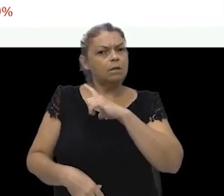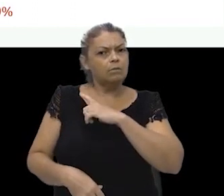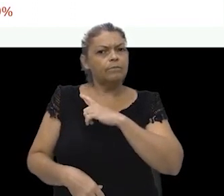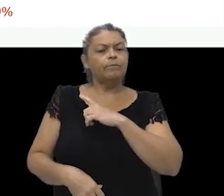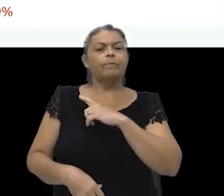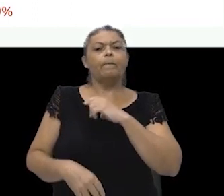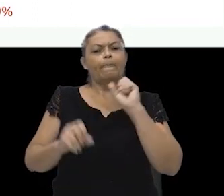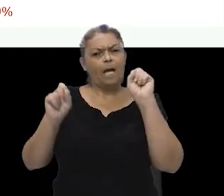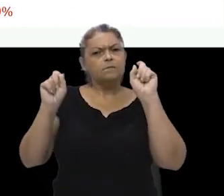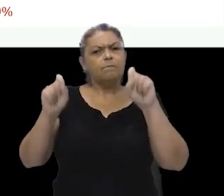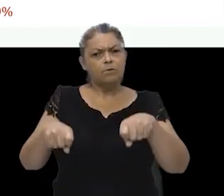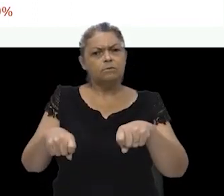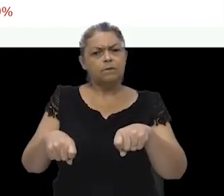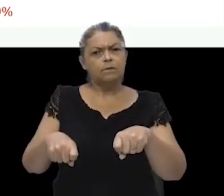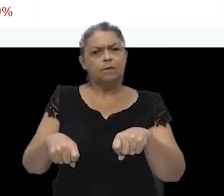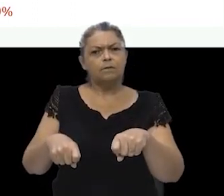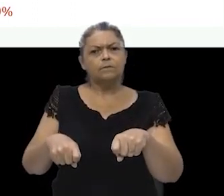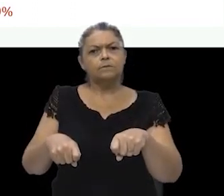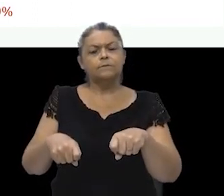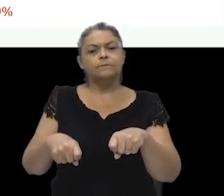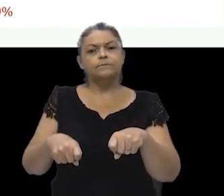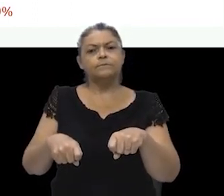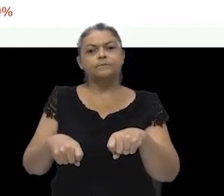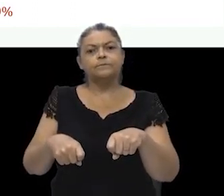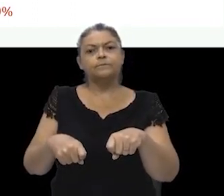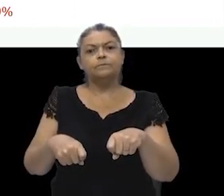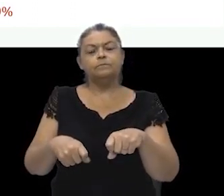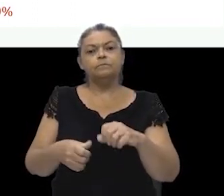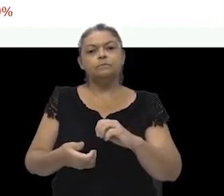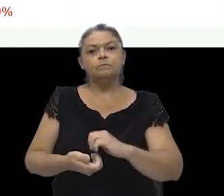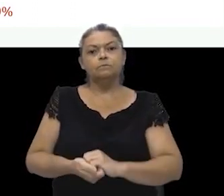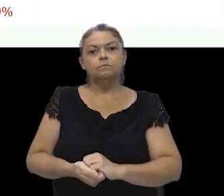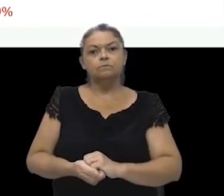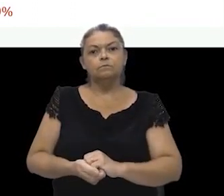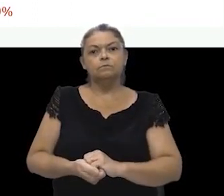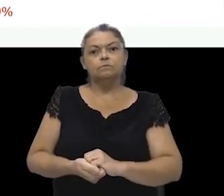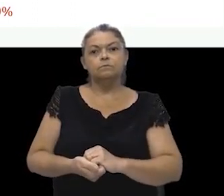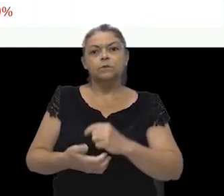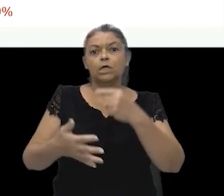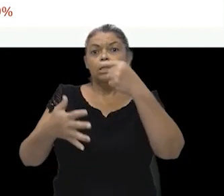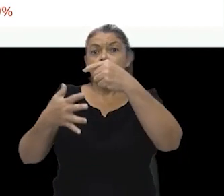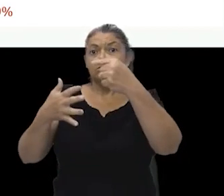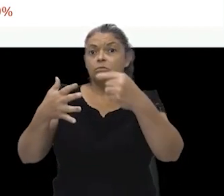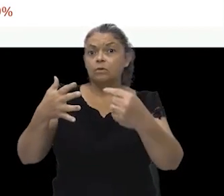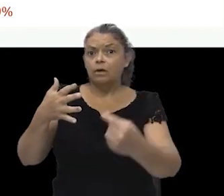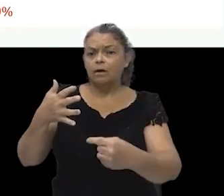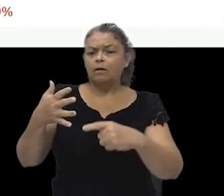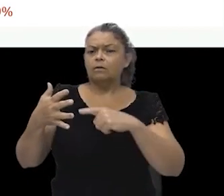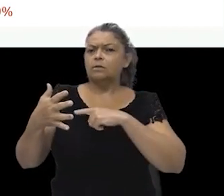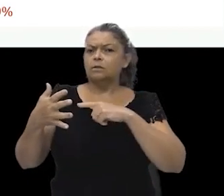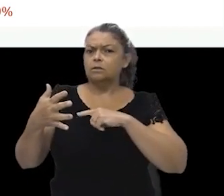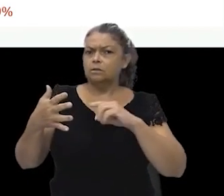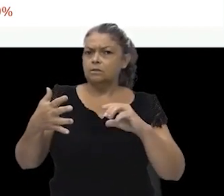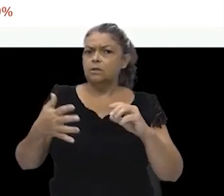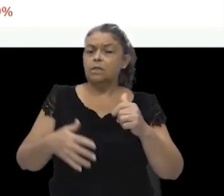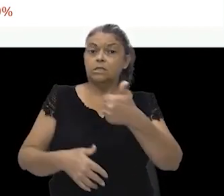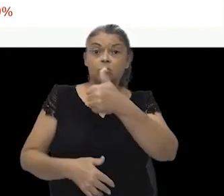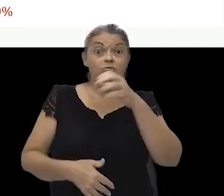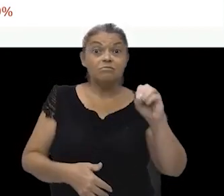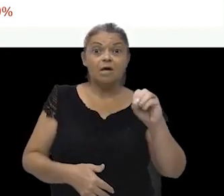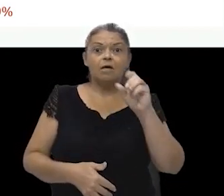as possibilidades, que são, é tudo aquilo que pode acontecer. São 10 fichas.